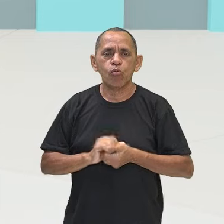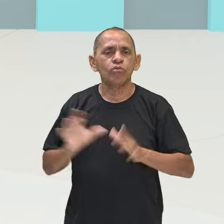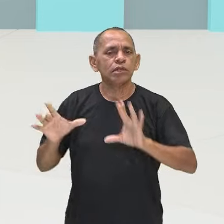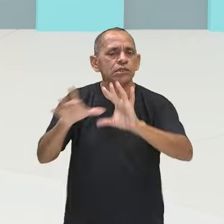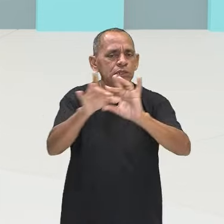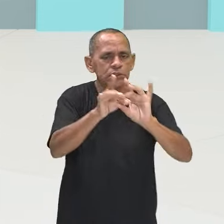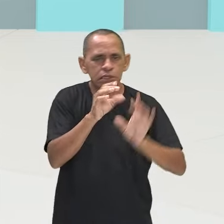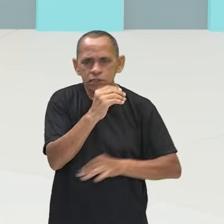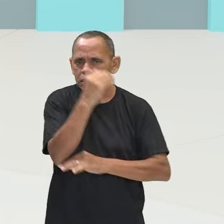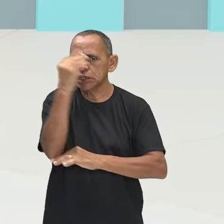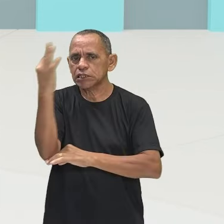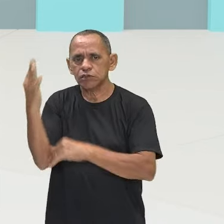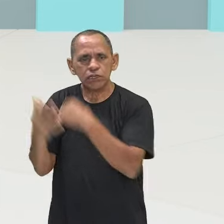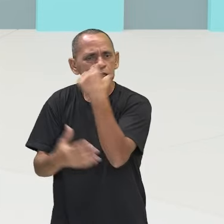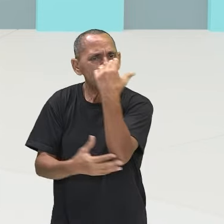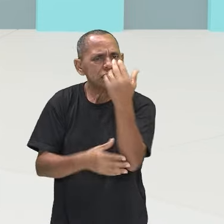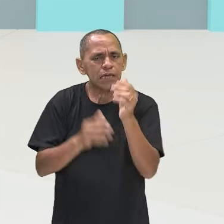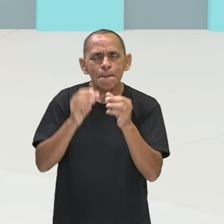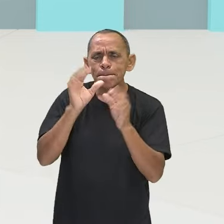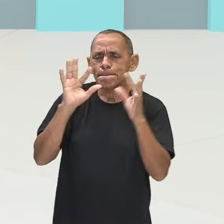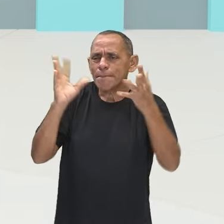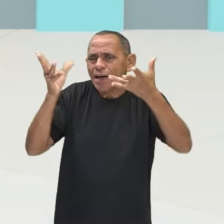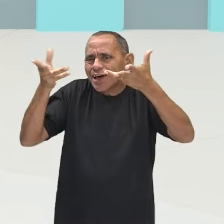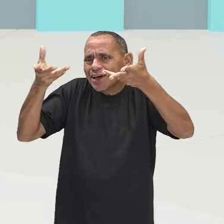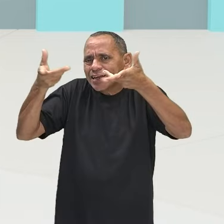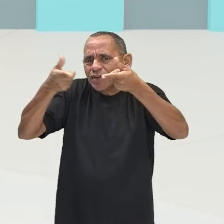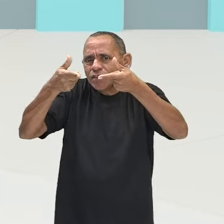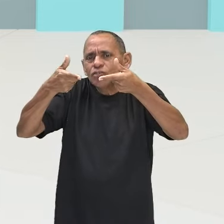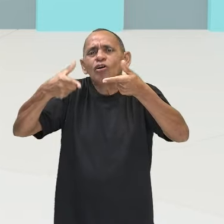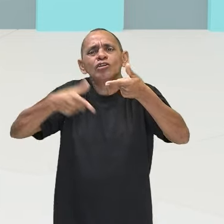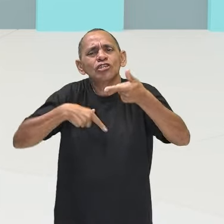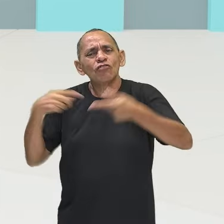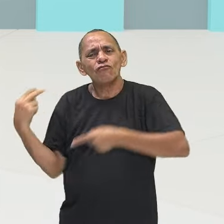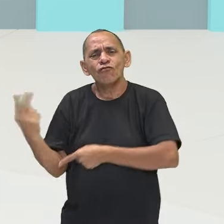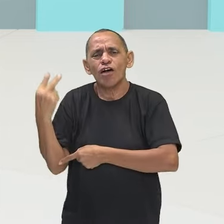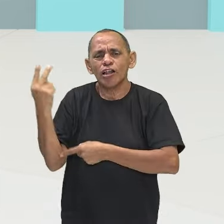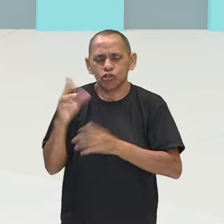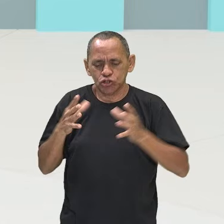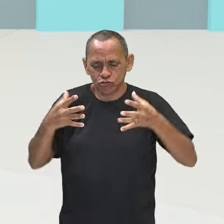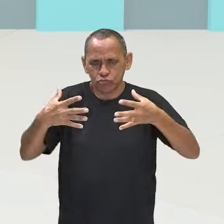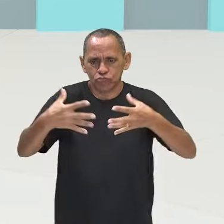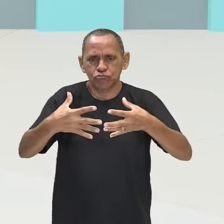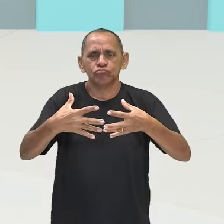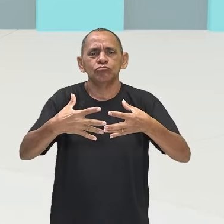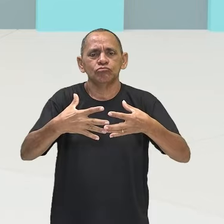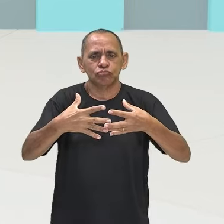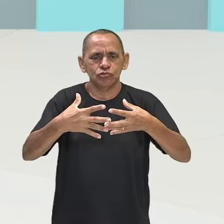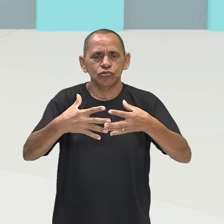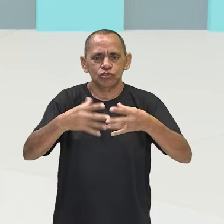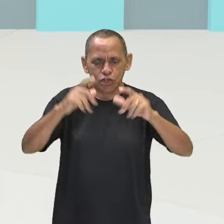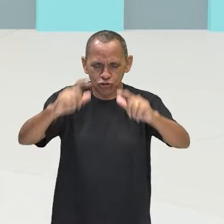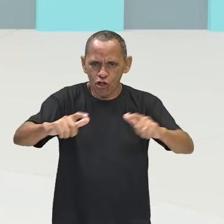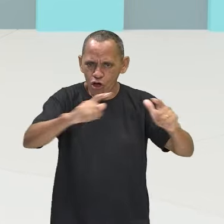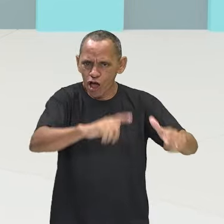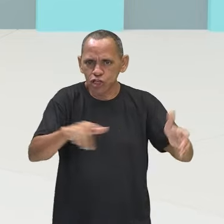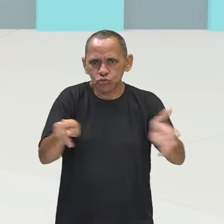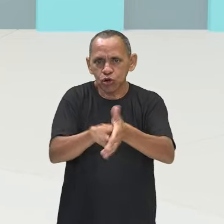conexão com a natureza exuberante e pela riqueza cultural das comunidades locais. Nestes